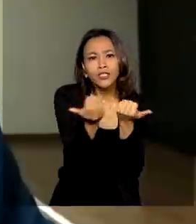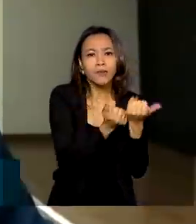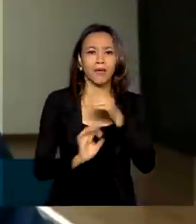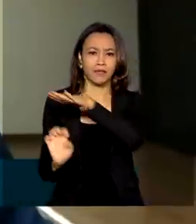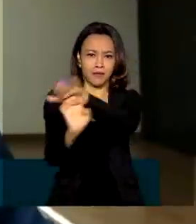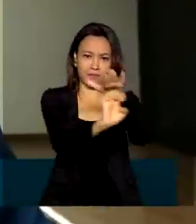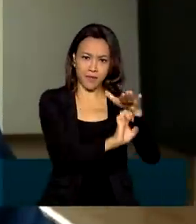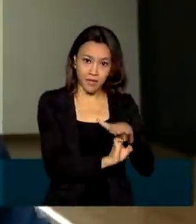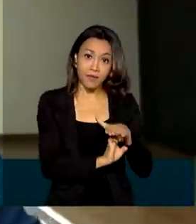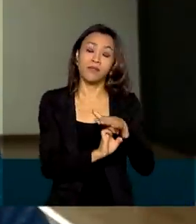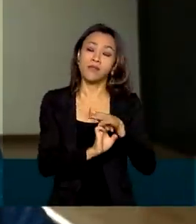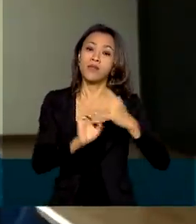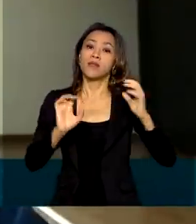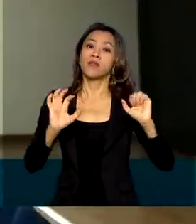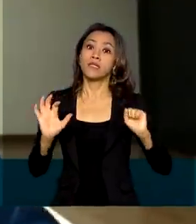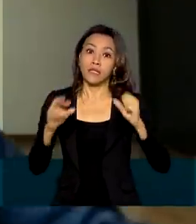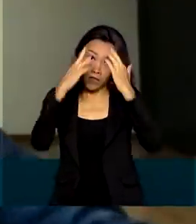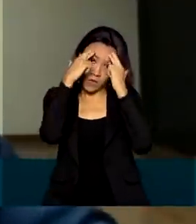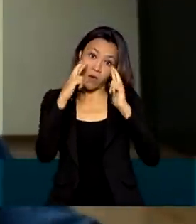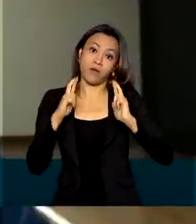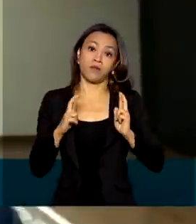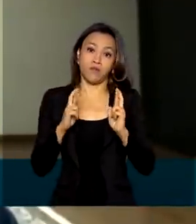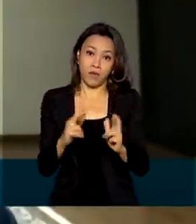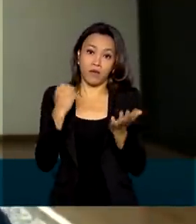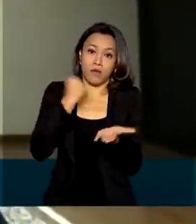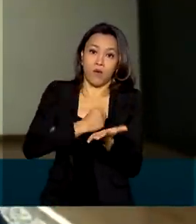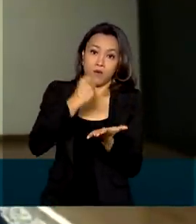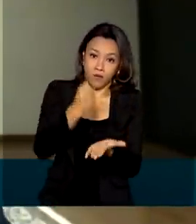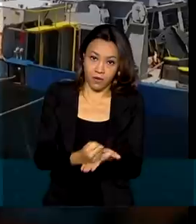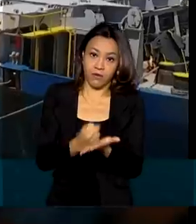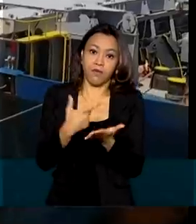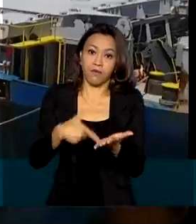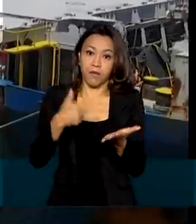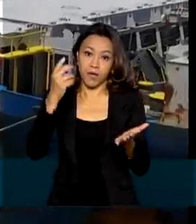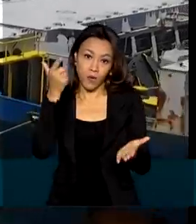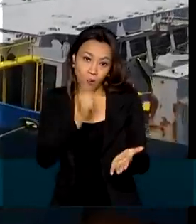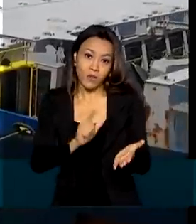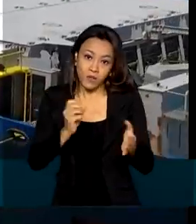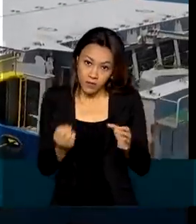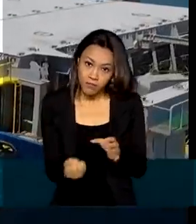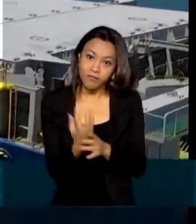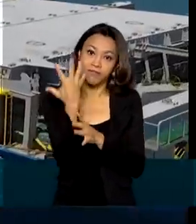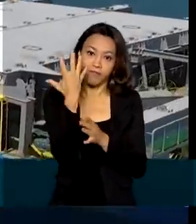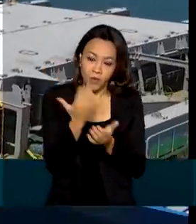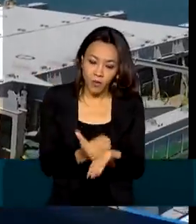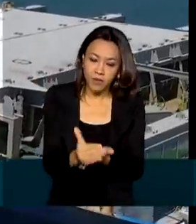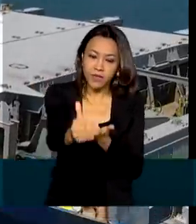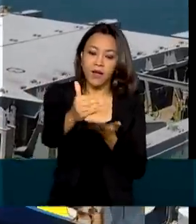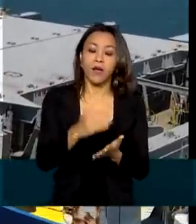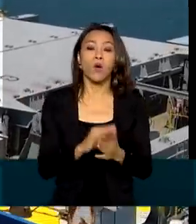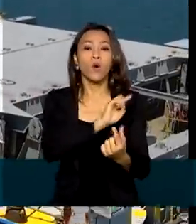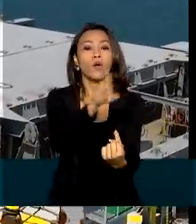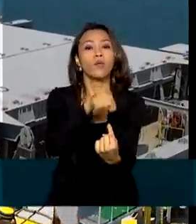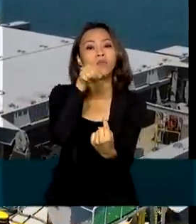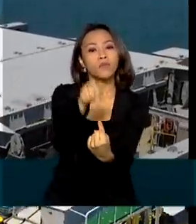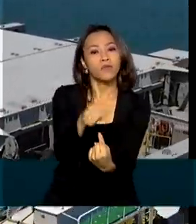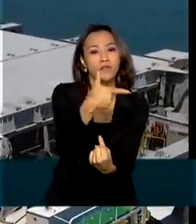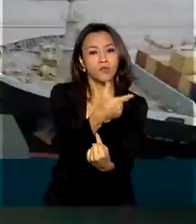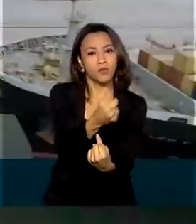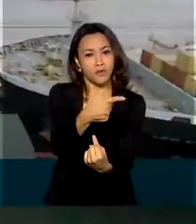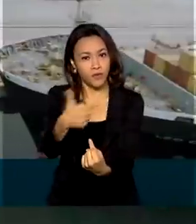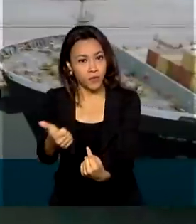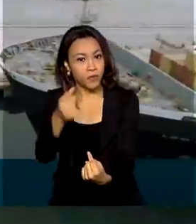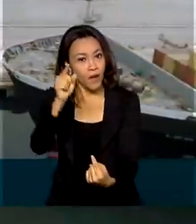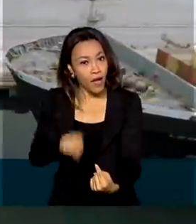e garantir a segurança jurídica necessária para a implantação. A meta, em 2021, é transferir